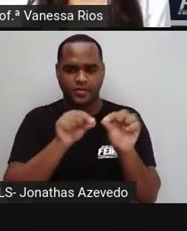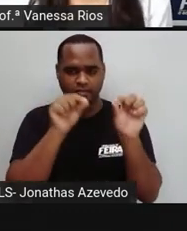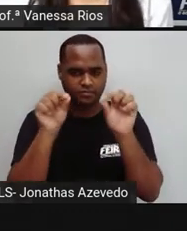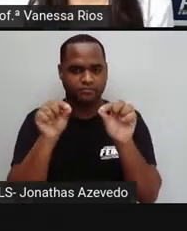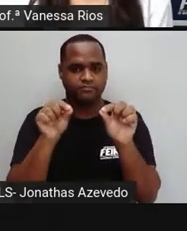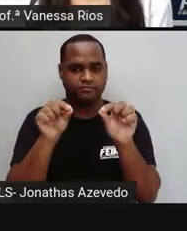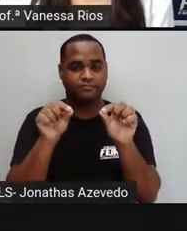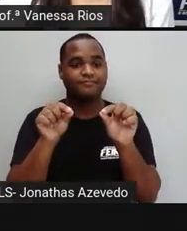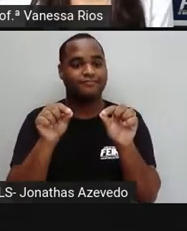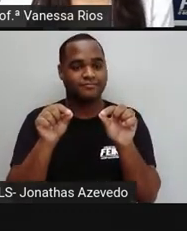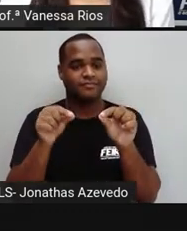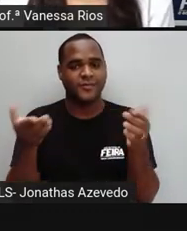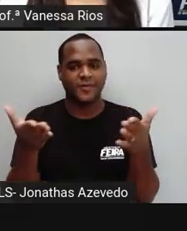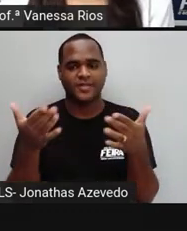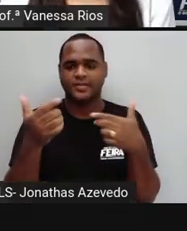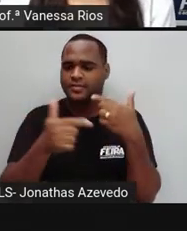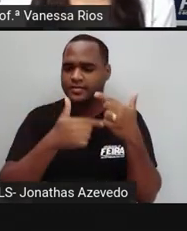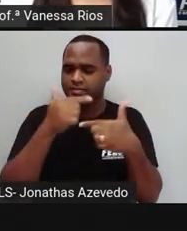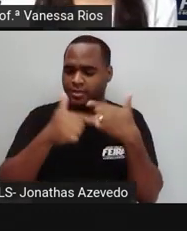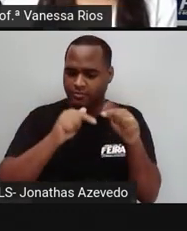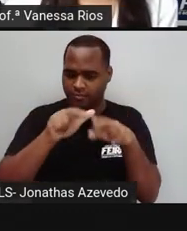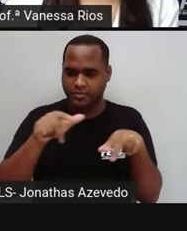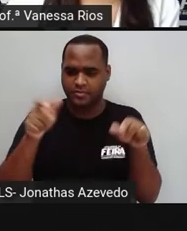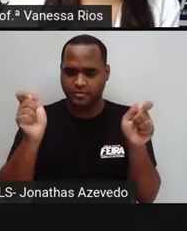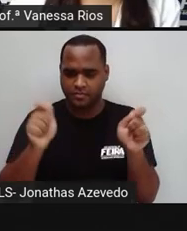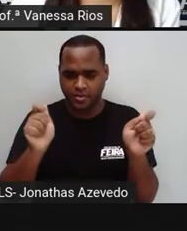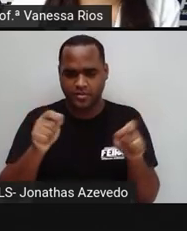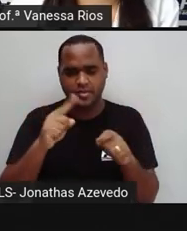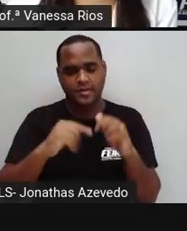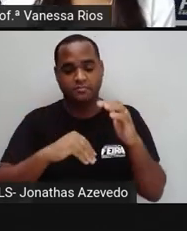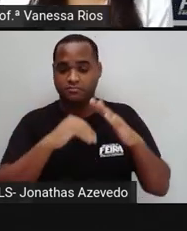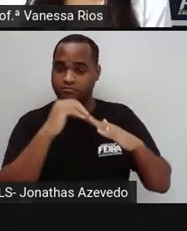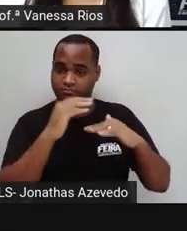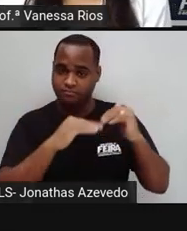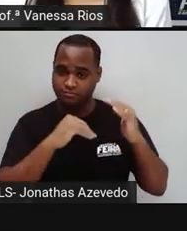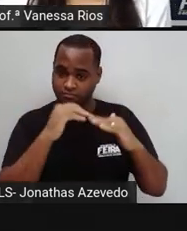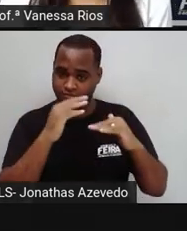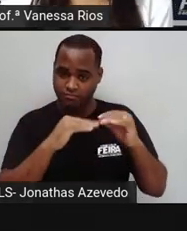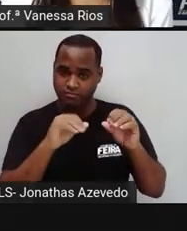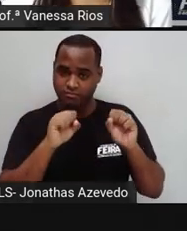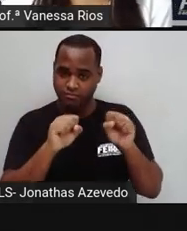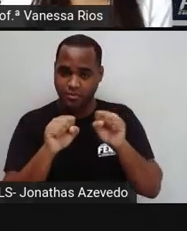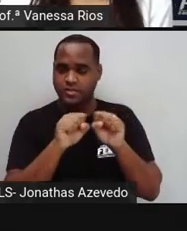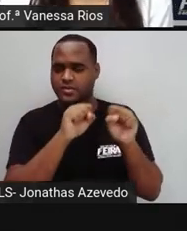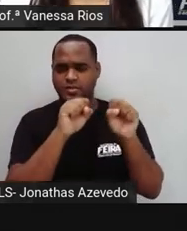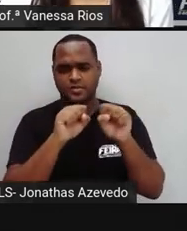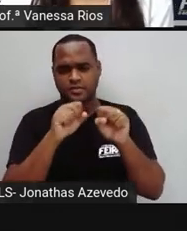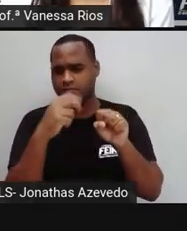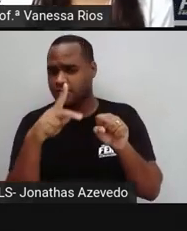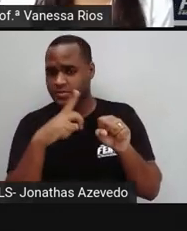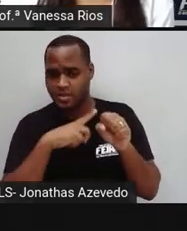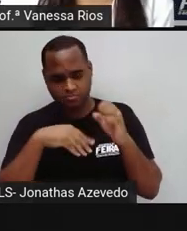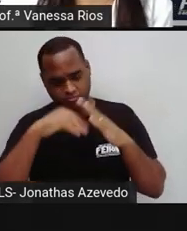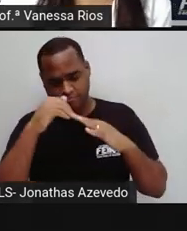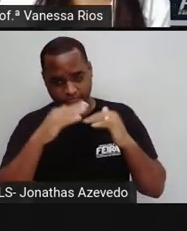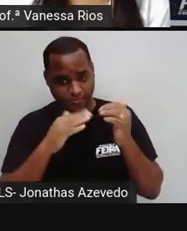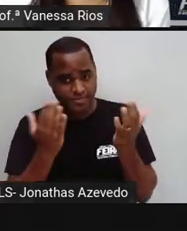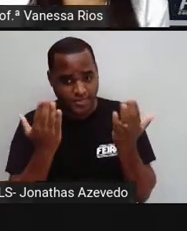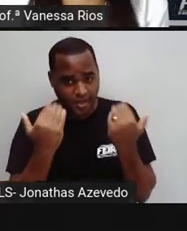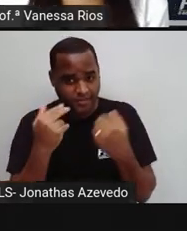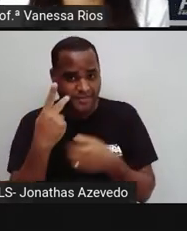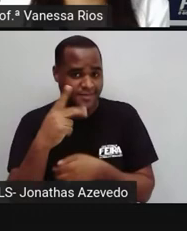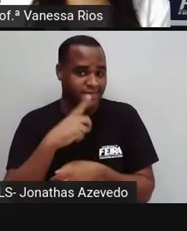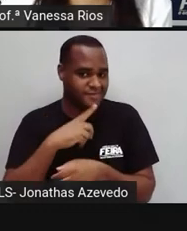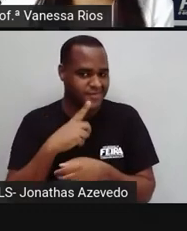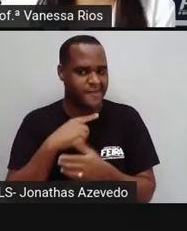Essa atividade aqui, às vezes, pode exigir determinadas habilidades, mas se você, de repente, já tem aí uma habilidade artística